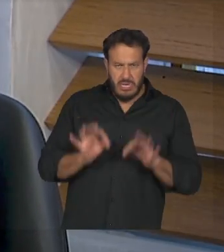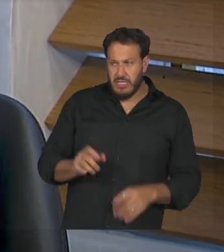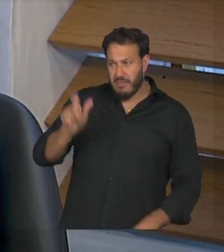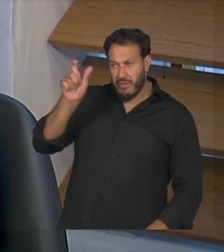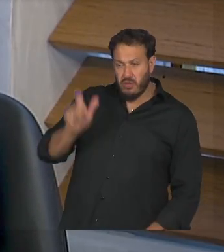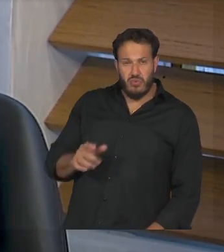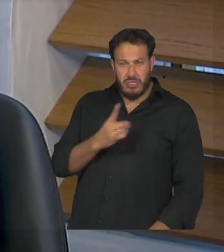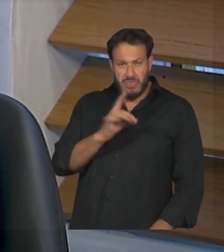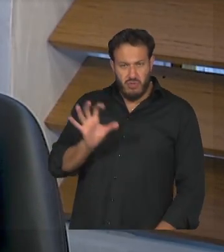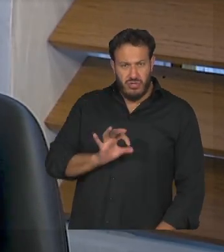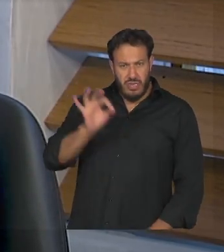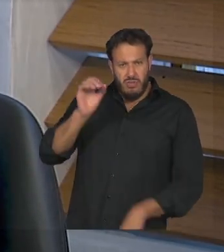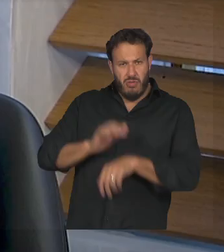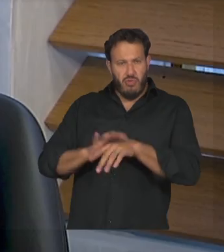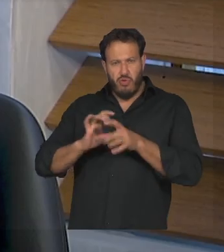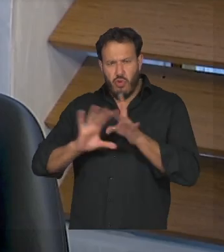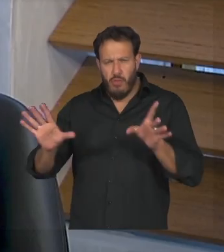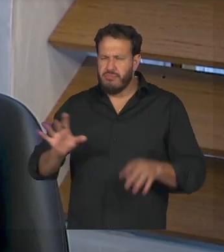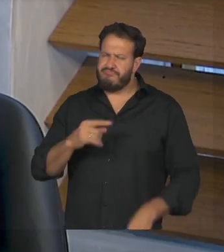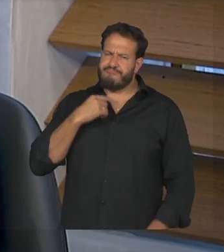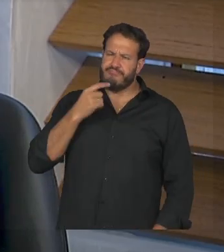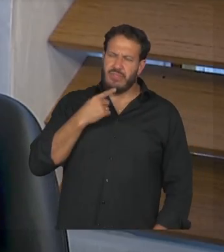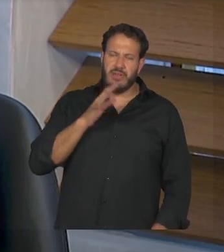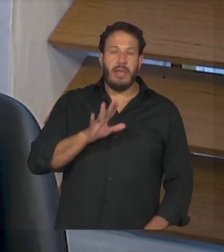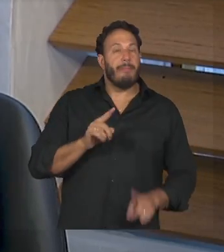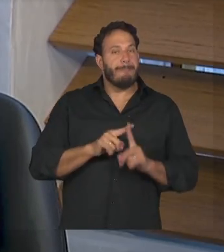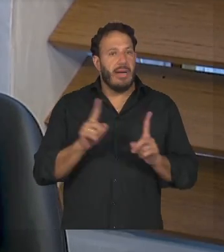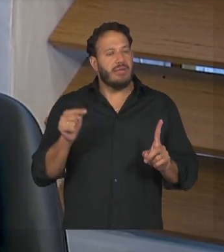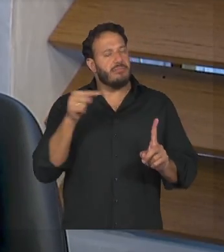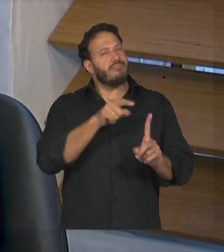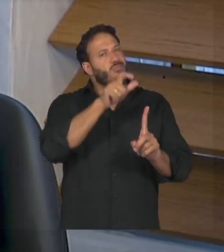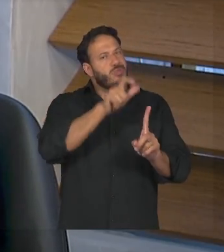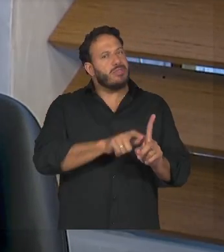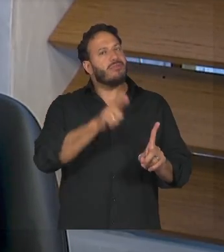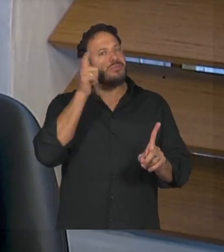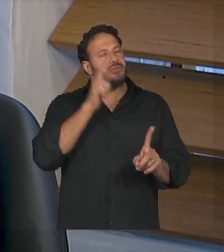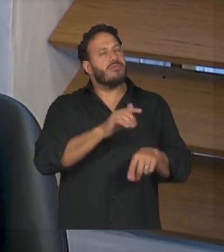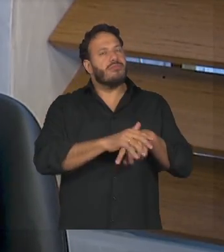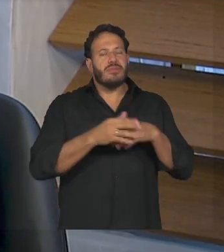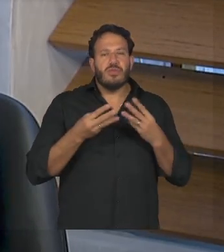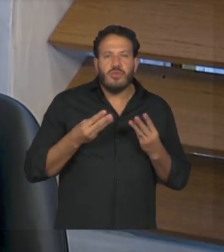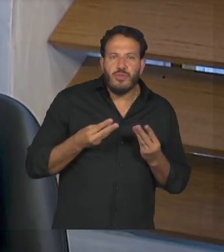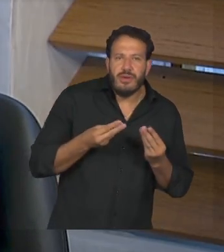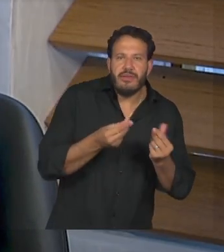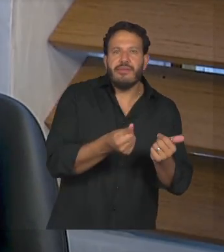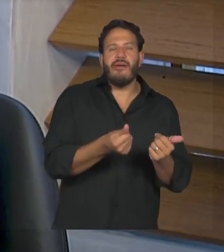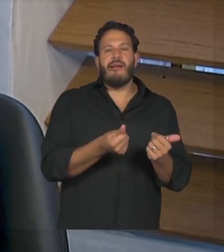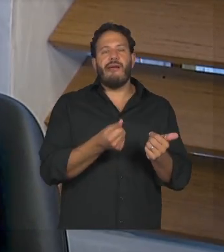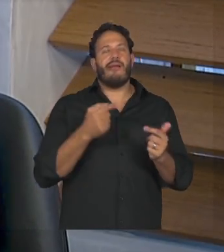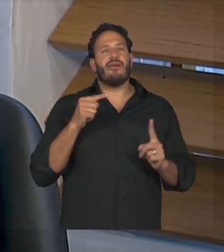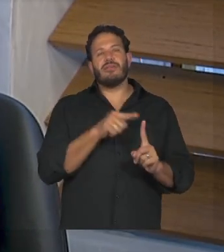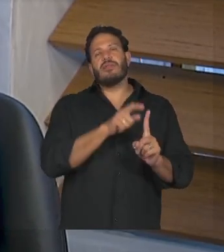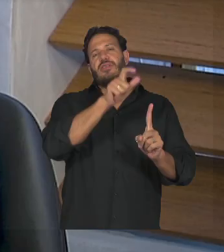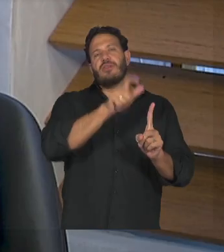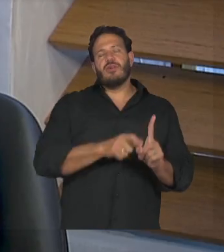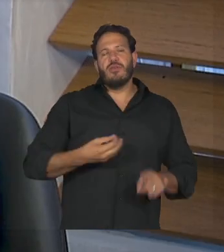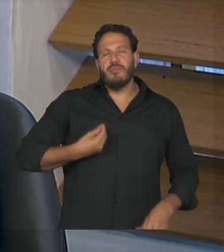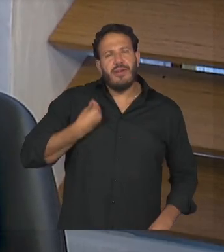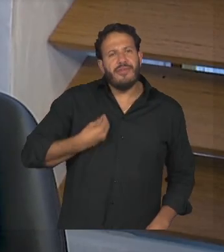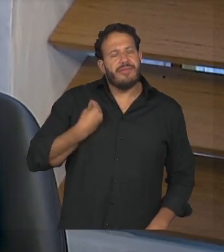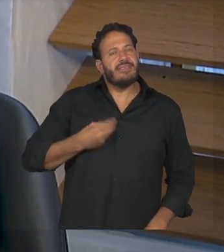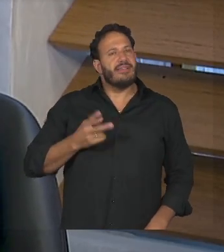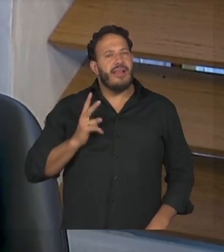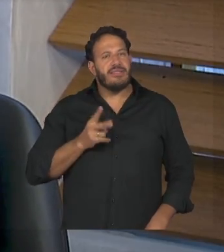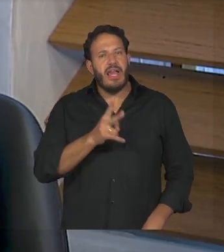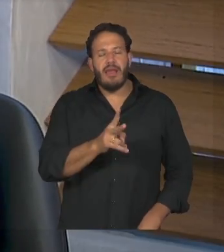que ela consiga ter uma vida é com qualidade né uma vida que ela possa ser integrada